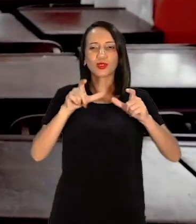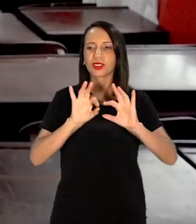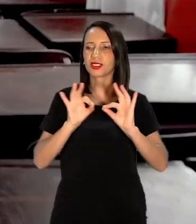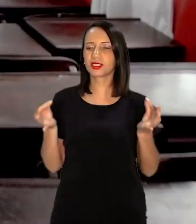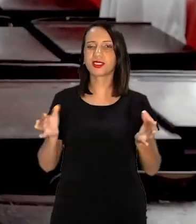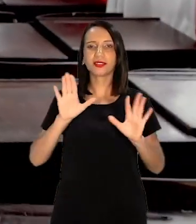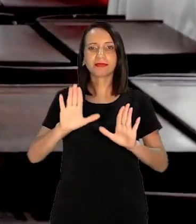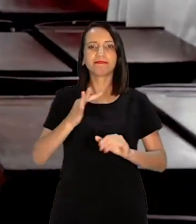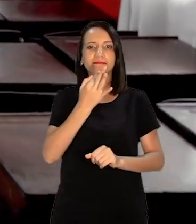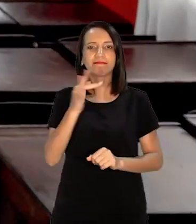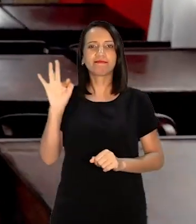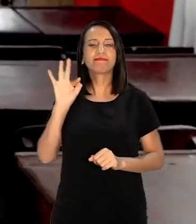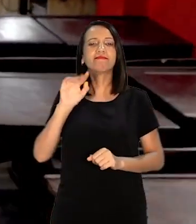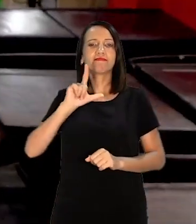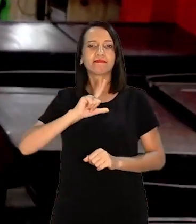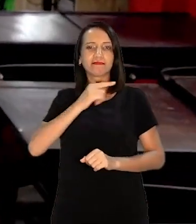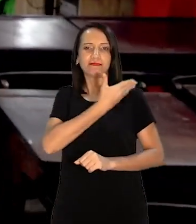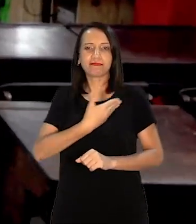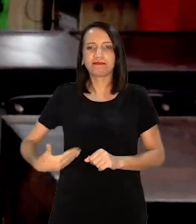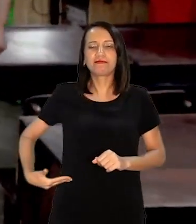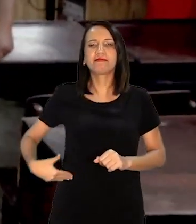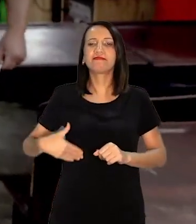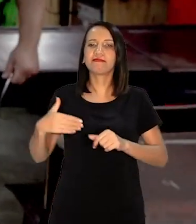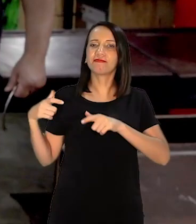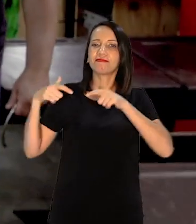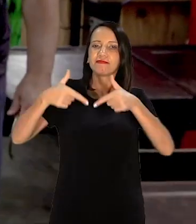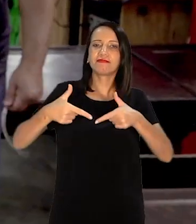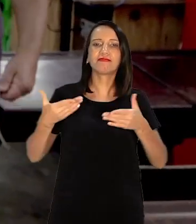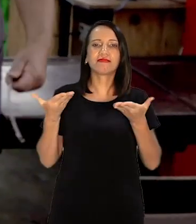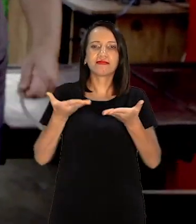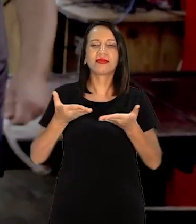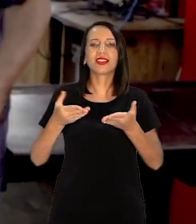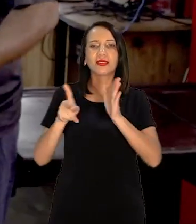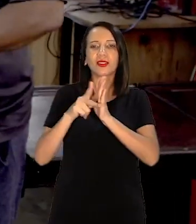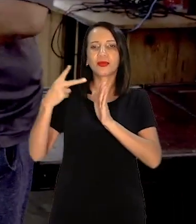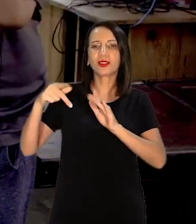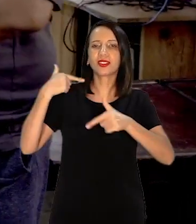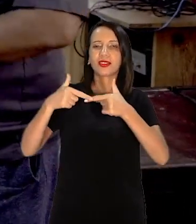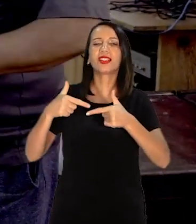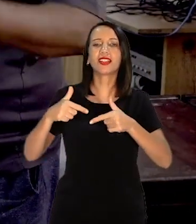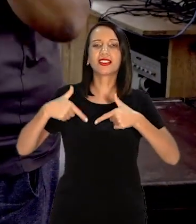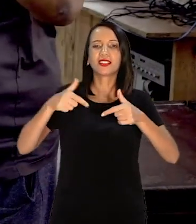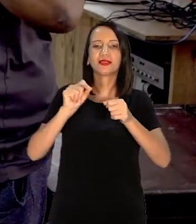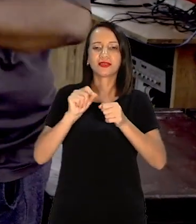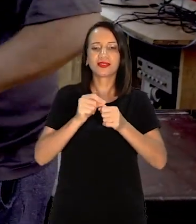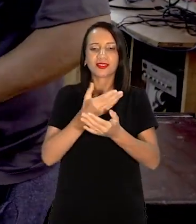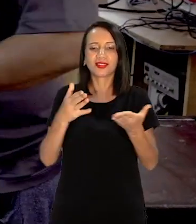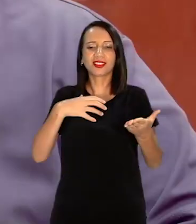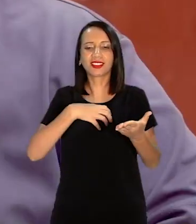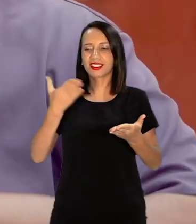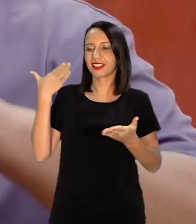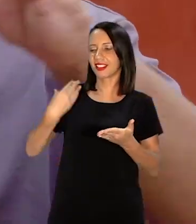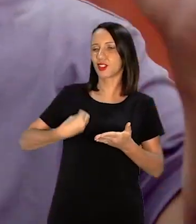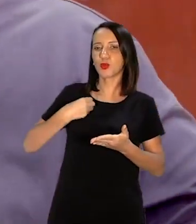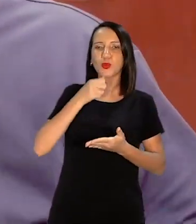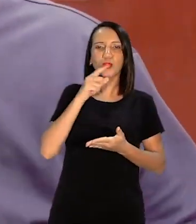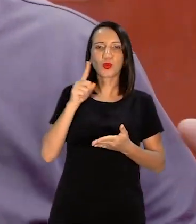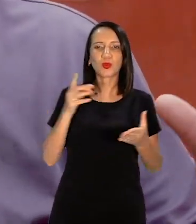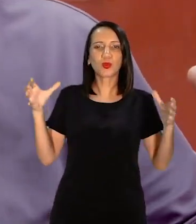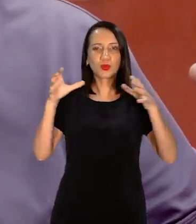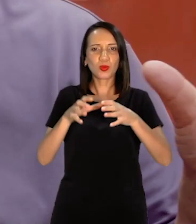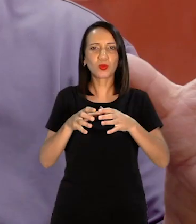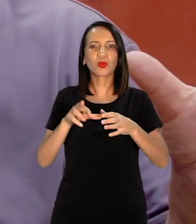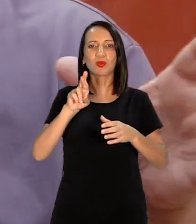o governo federal fez a parte dele Aí tinha que pôr, legal, né? Porque antigamente aqui, quando nós montamos, nem giz tinha Com o Reúne,